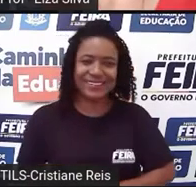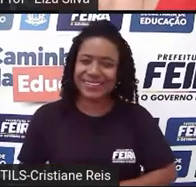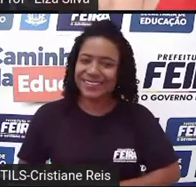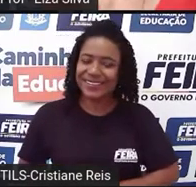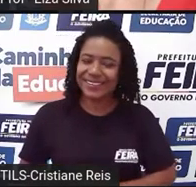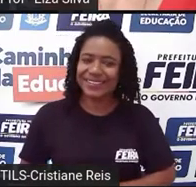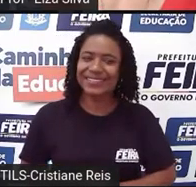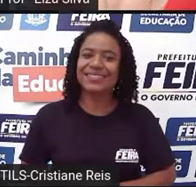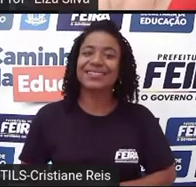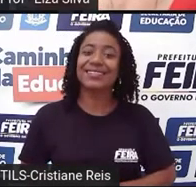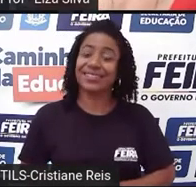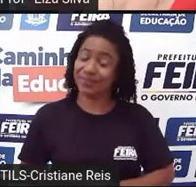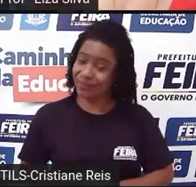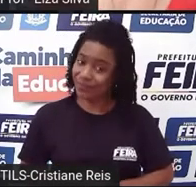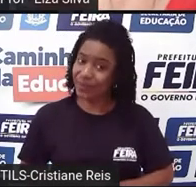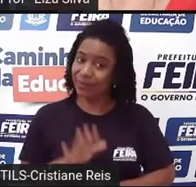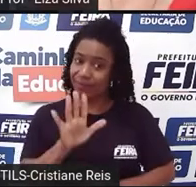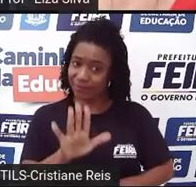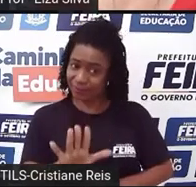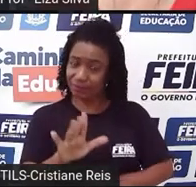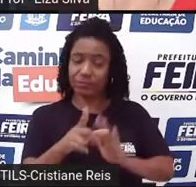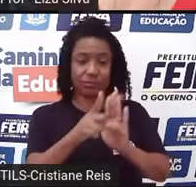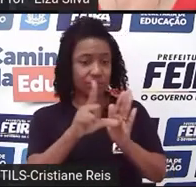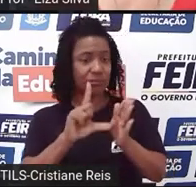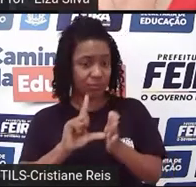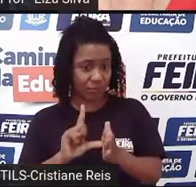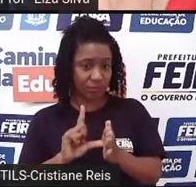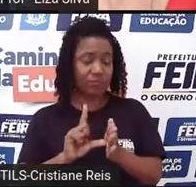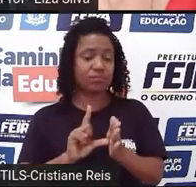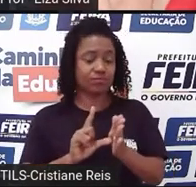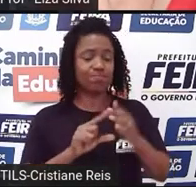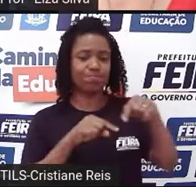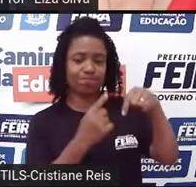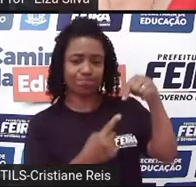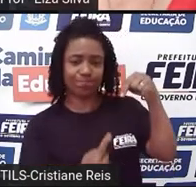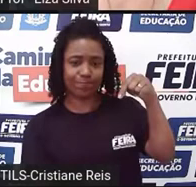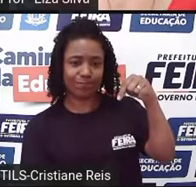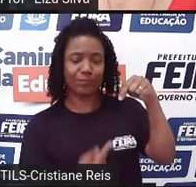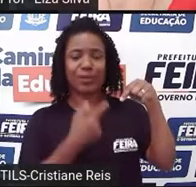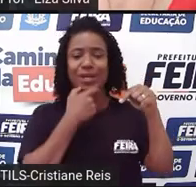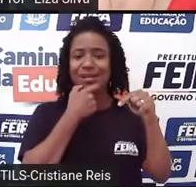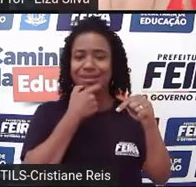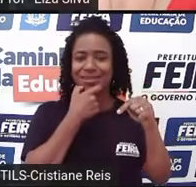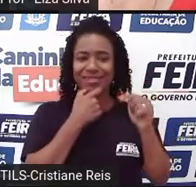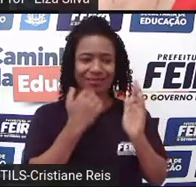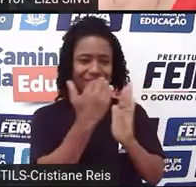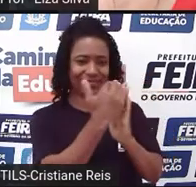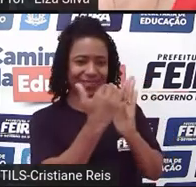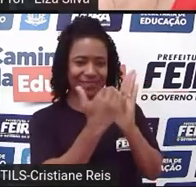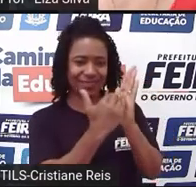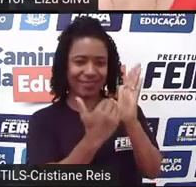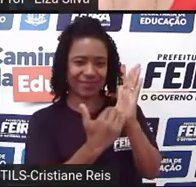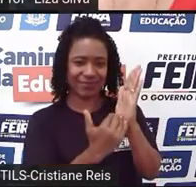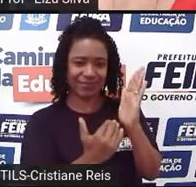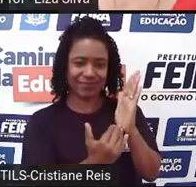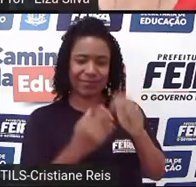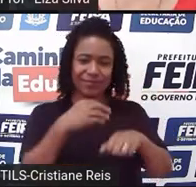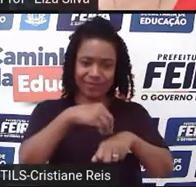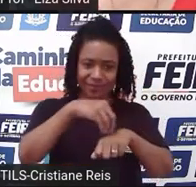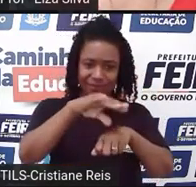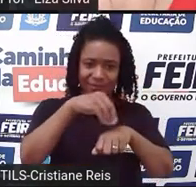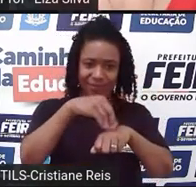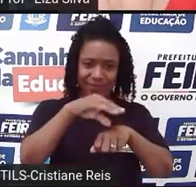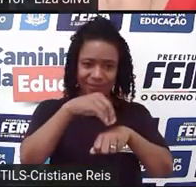É claro que a gente precisa primeiro organizar o nosso caderno de inglês. Segue aí para vocês algumas